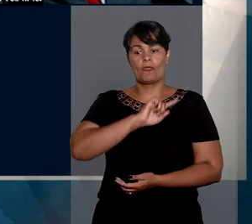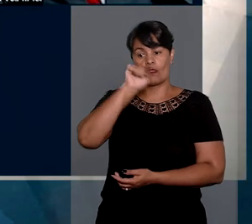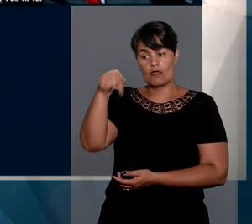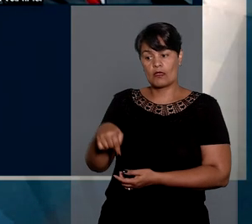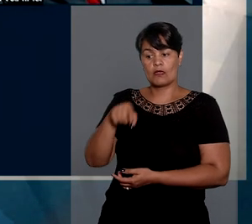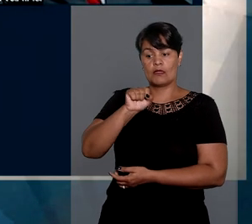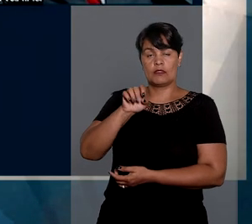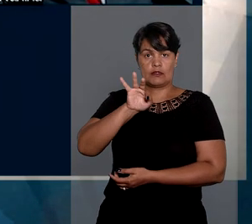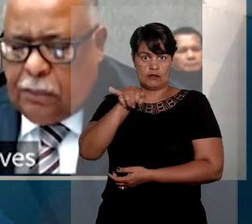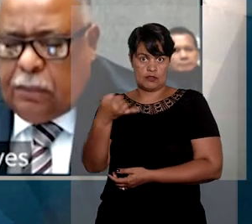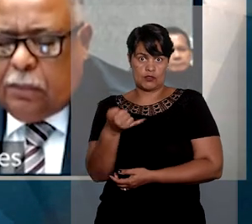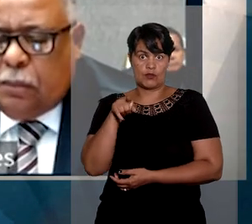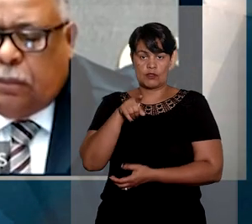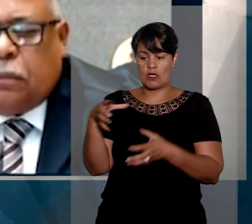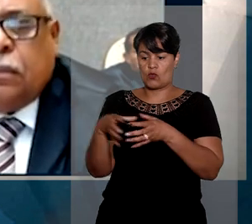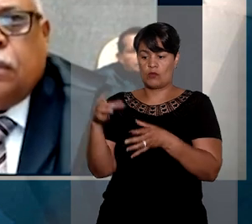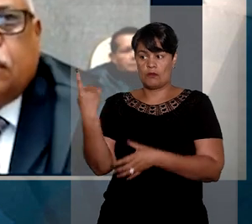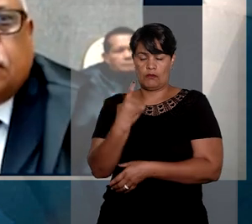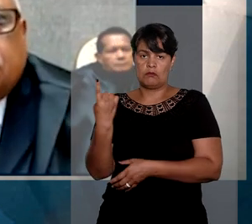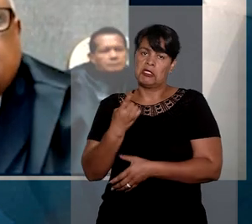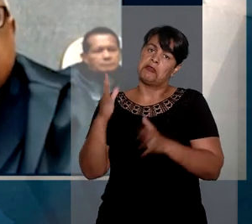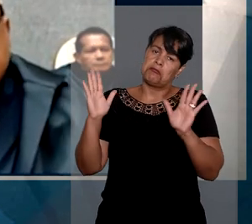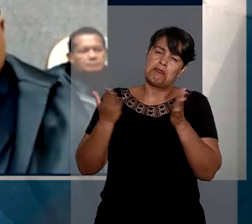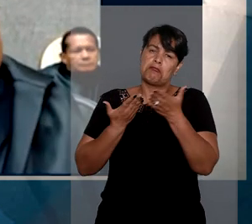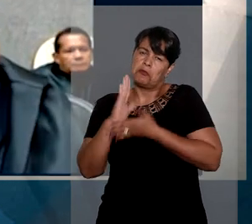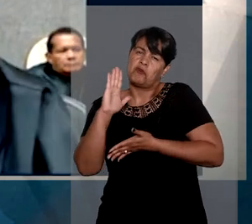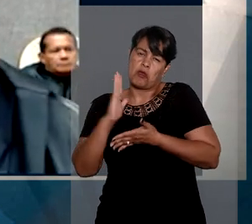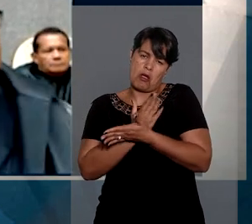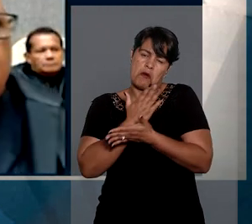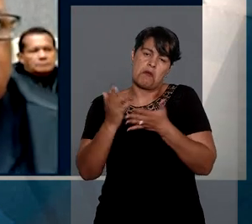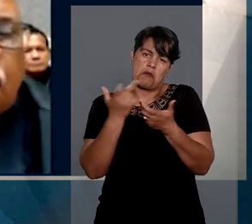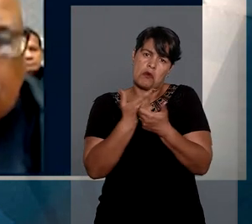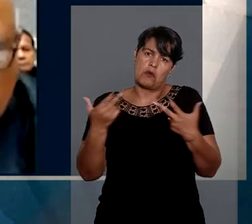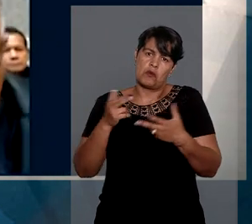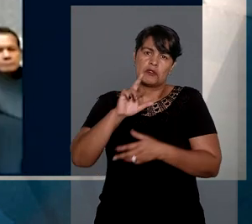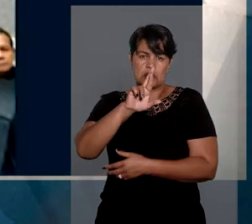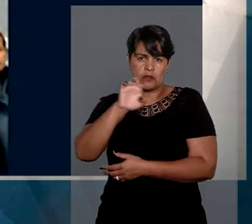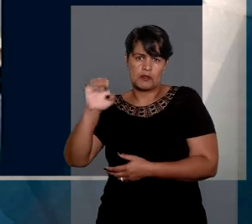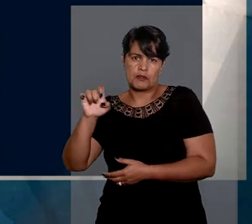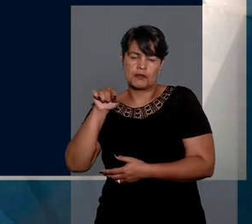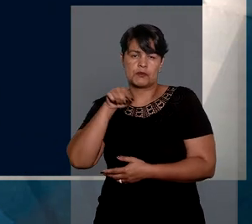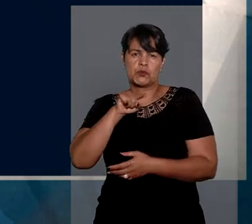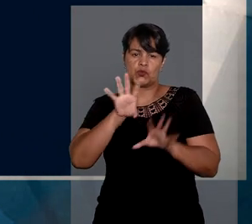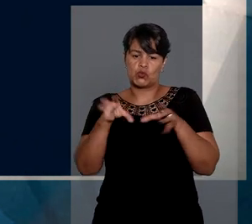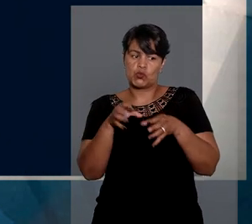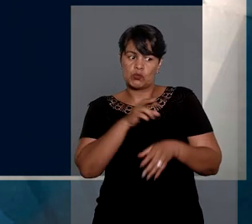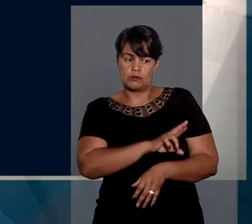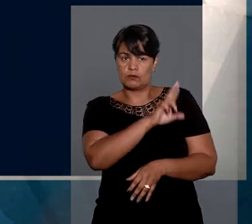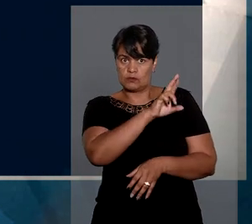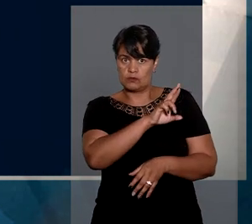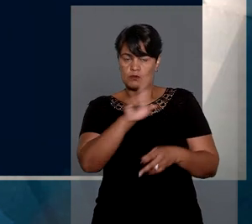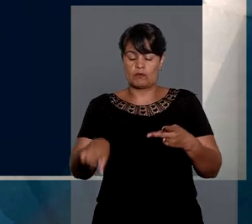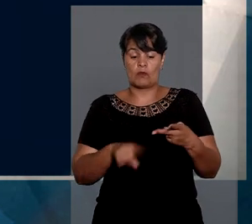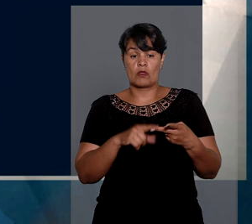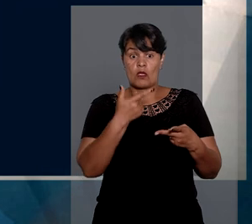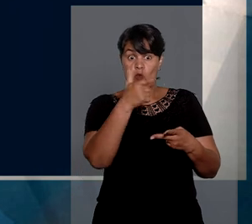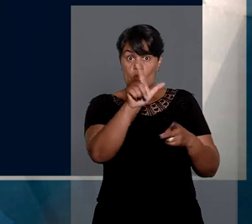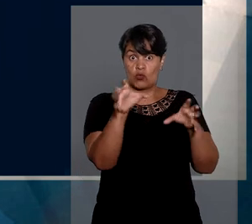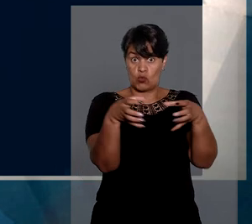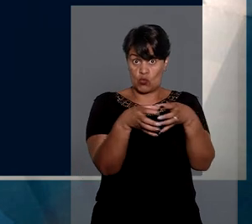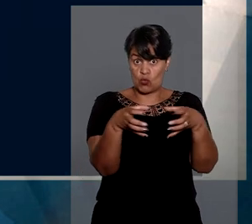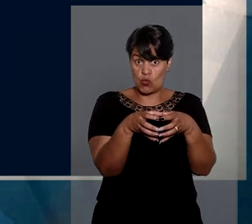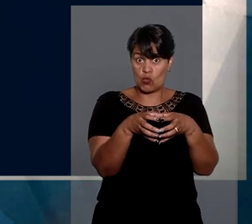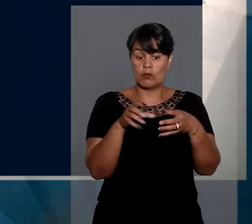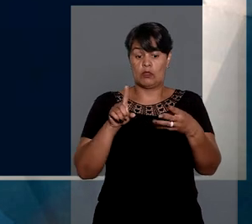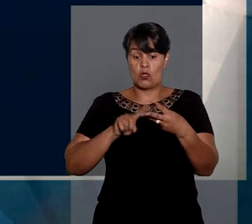parcial provimento aos recursos especiais interpostos pelo consórcio Walks, pelo consórcio FM Rodrigues